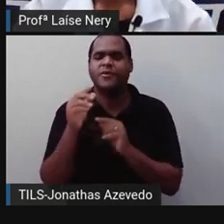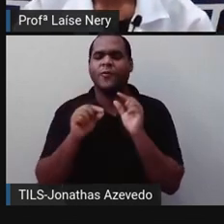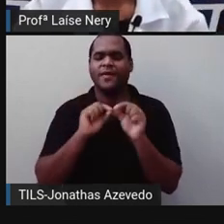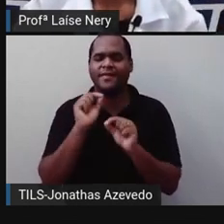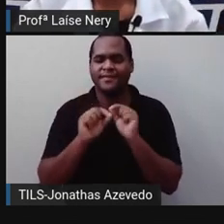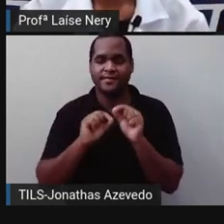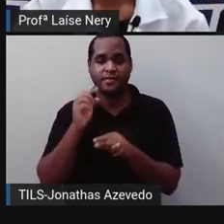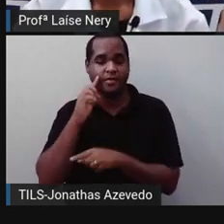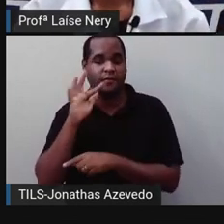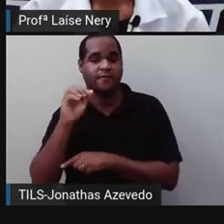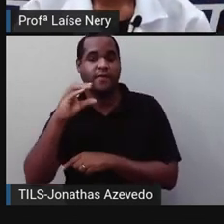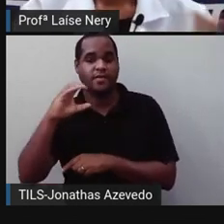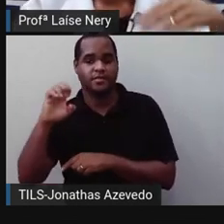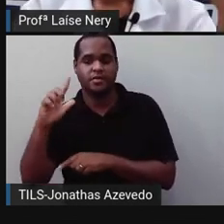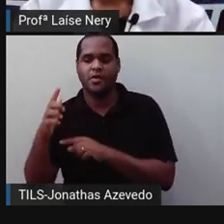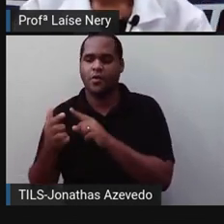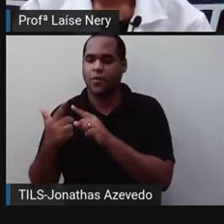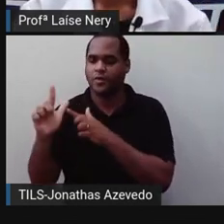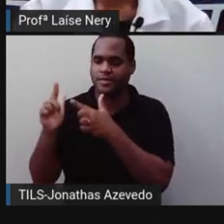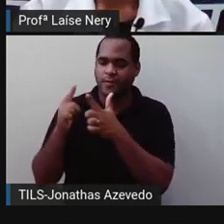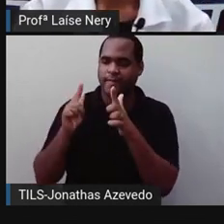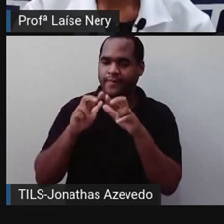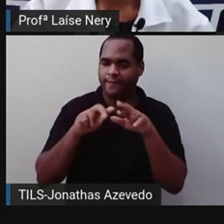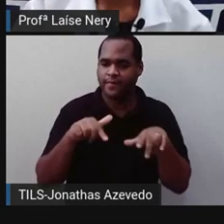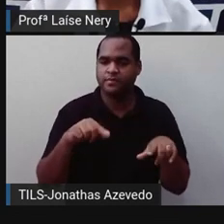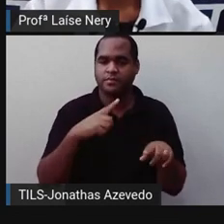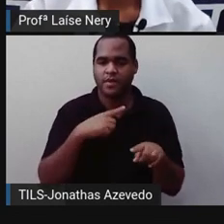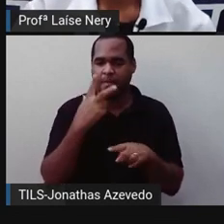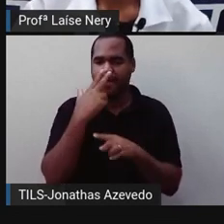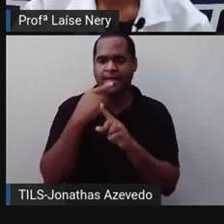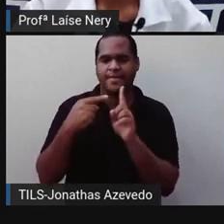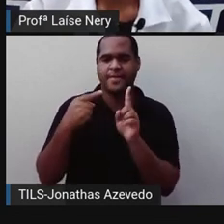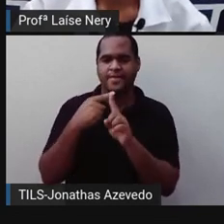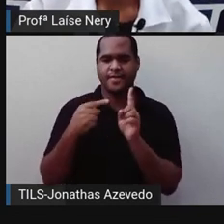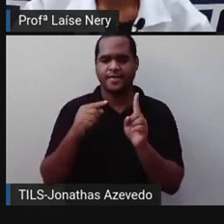não estão aparecendo.